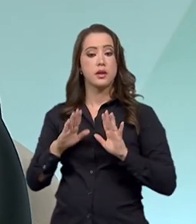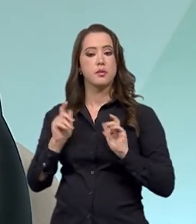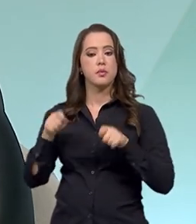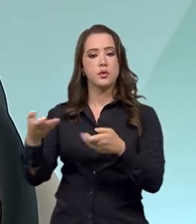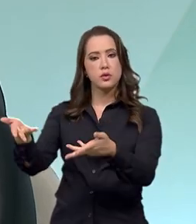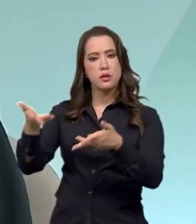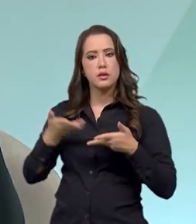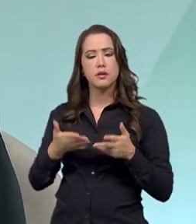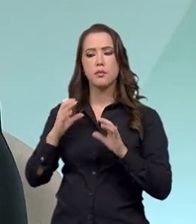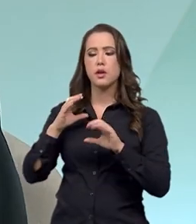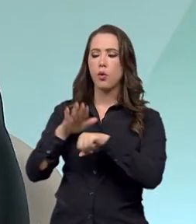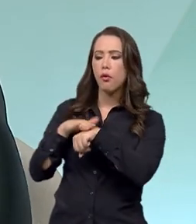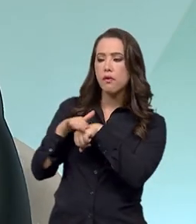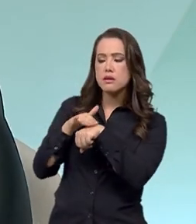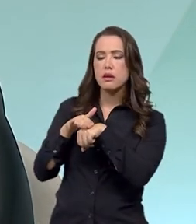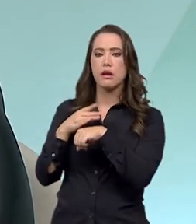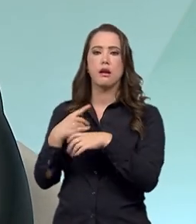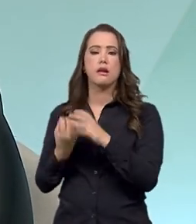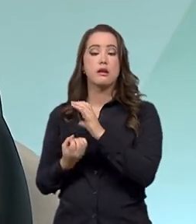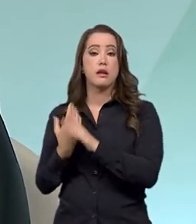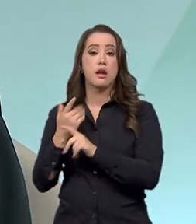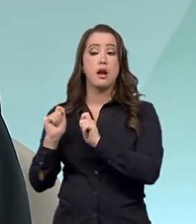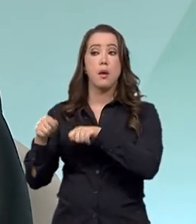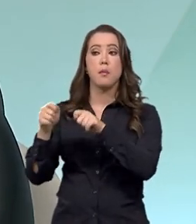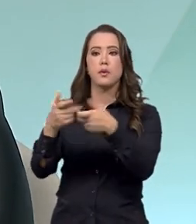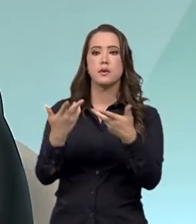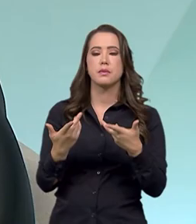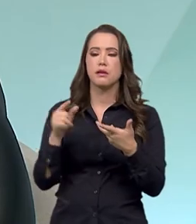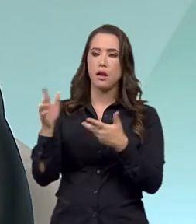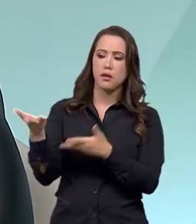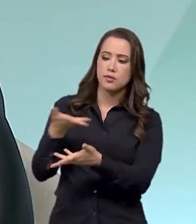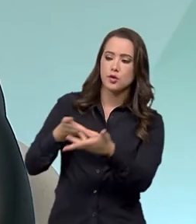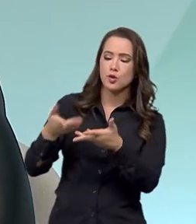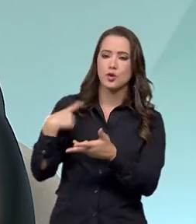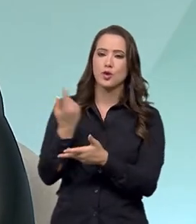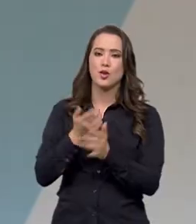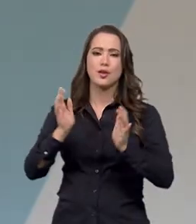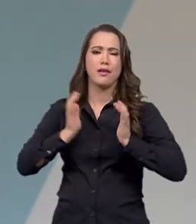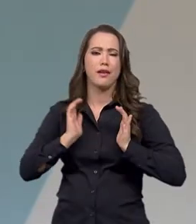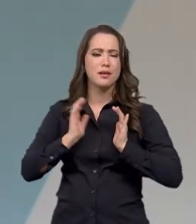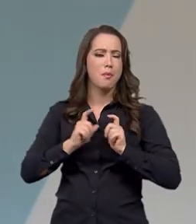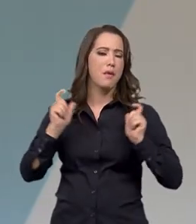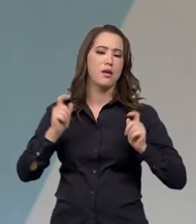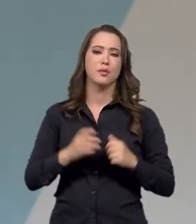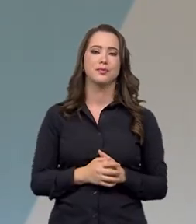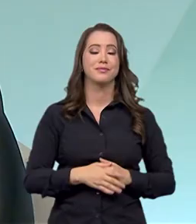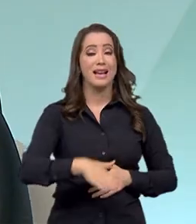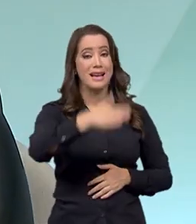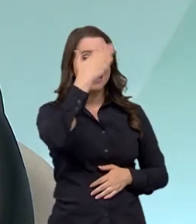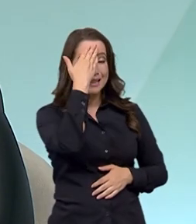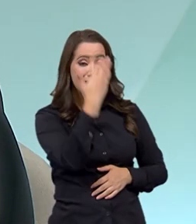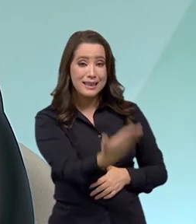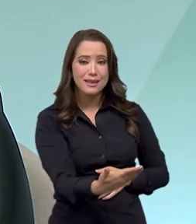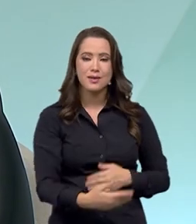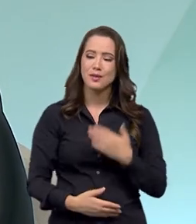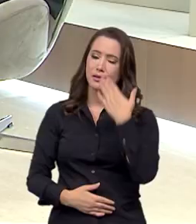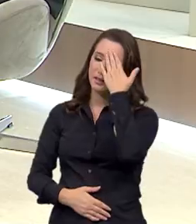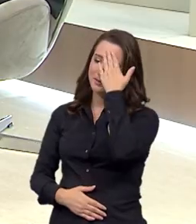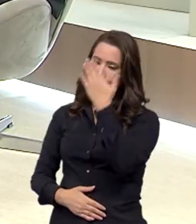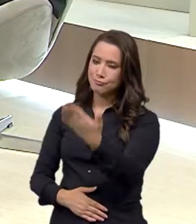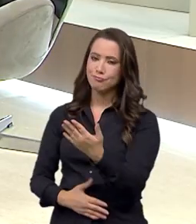cidadão, a conversar, a criar realmente pontes em prol do nosso grande patrimônio. Obrigado, Larissa. Obrigada, Paulo.